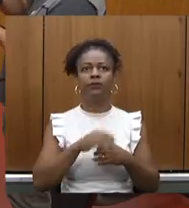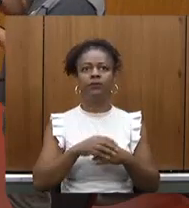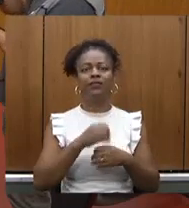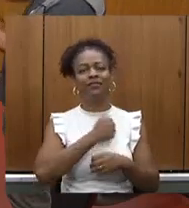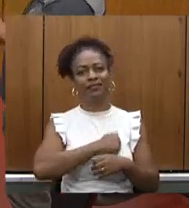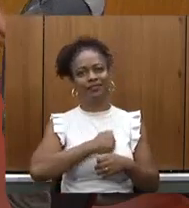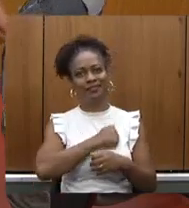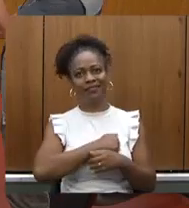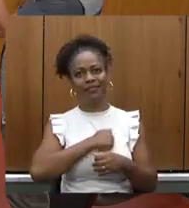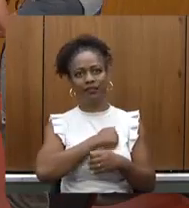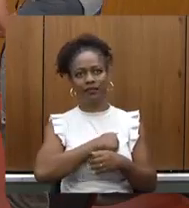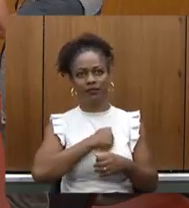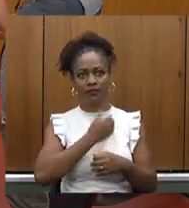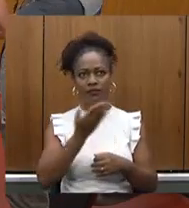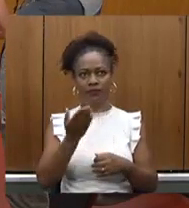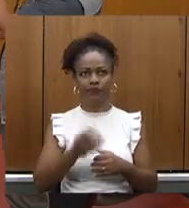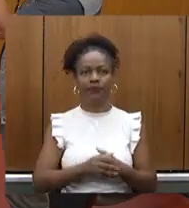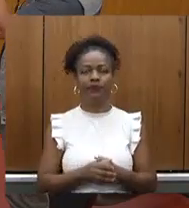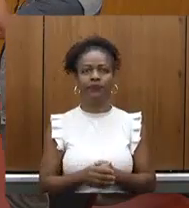catar ainda não